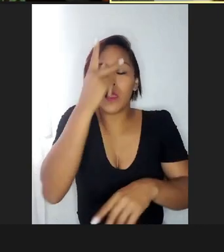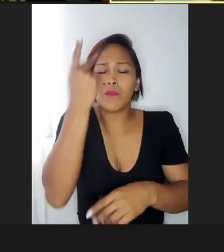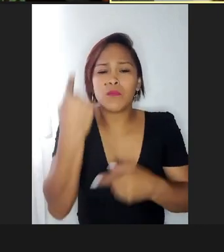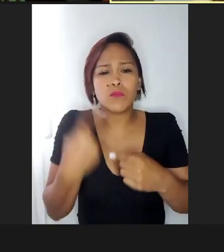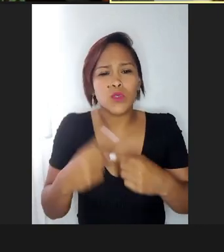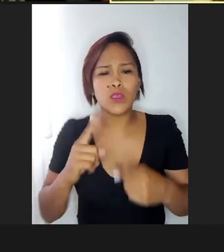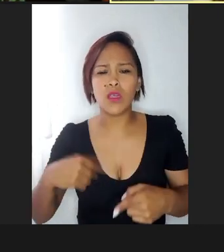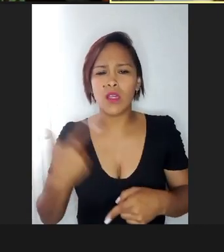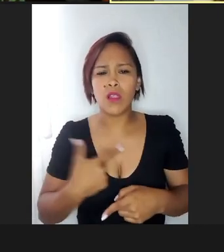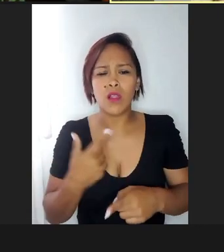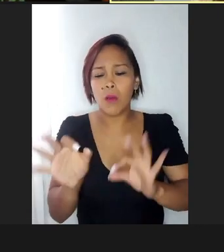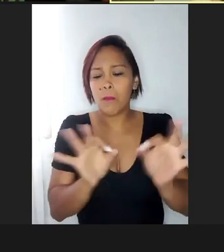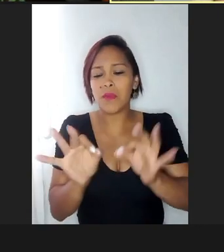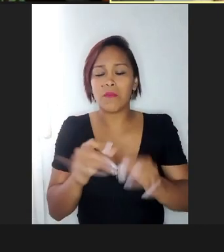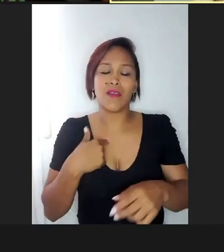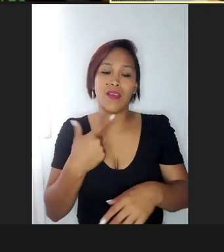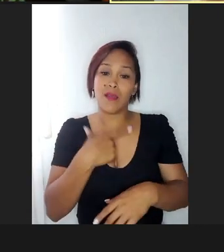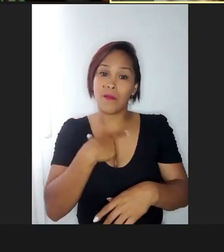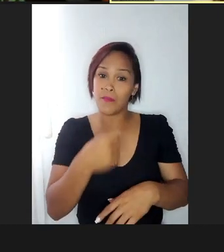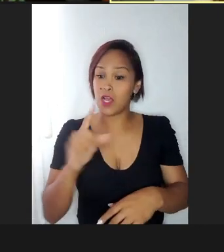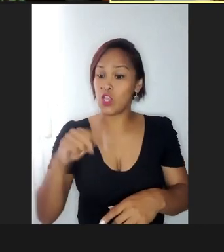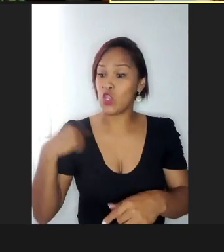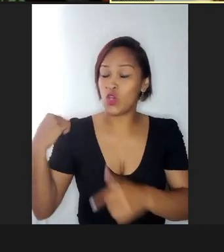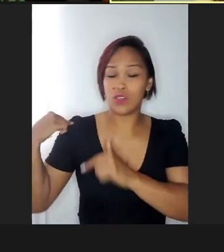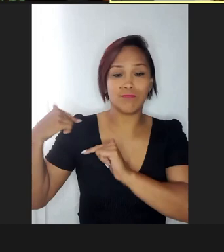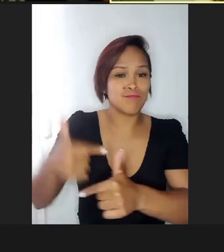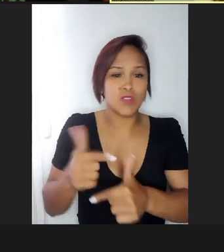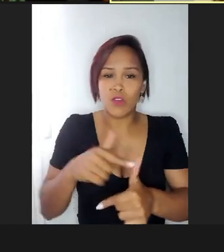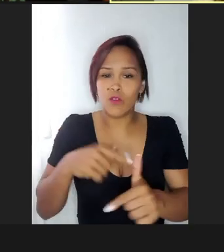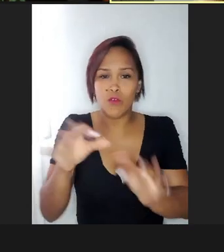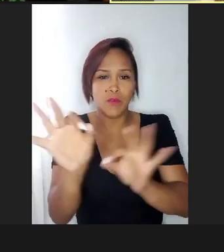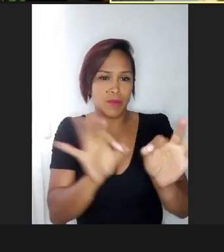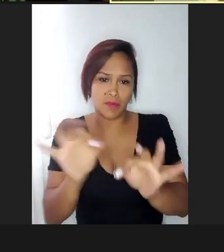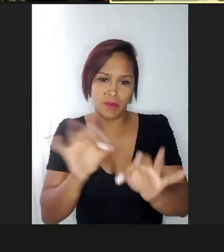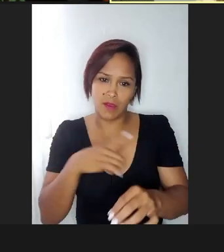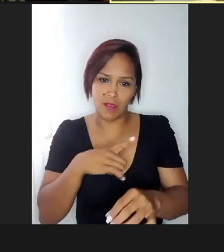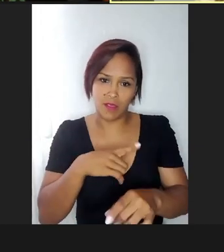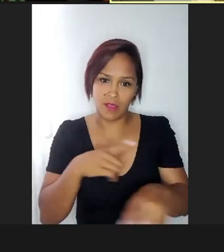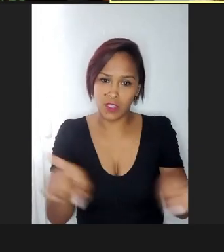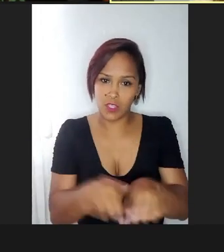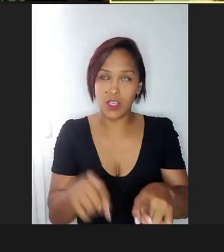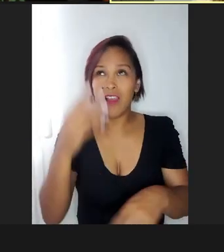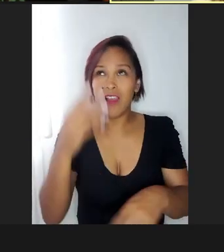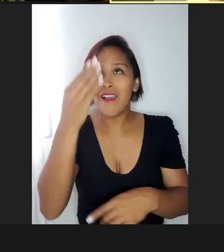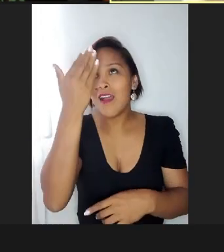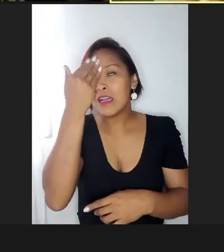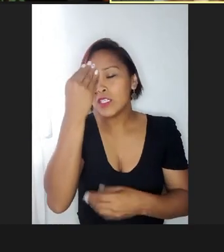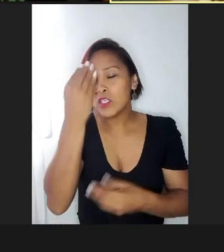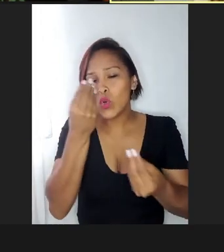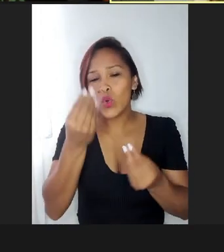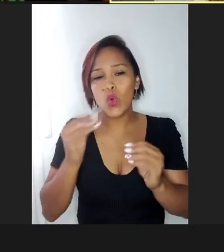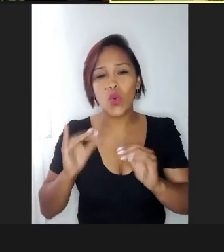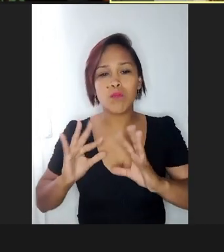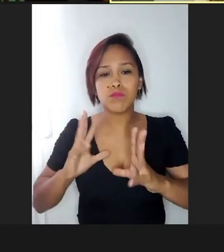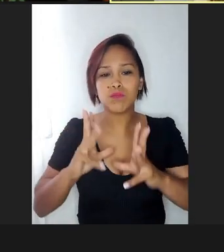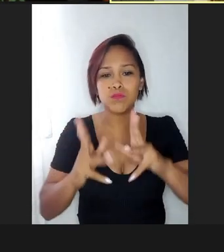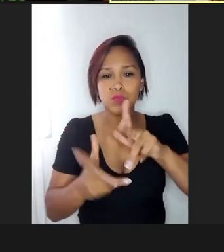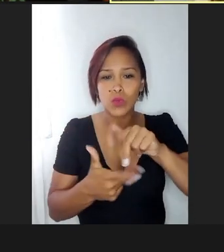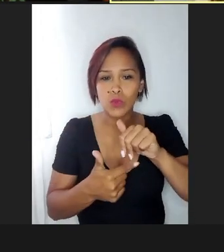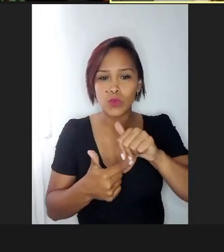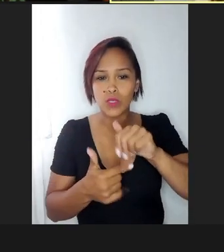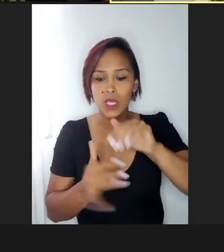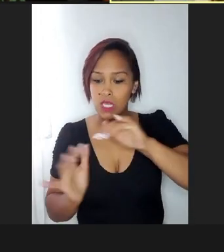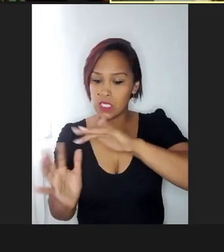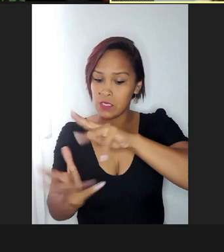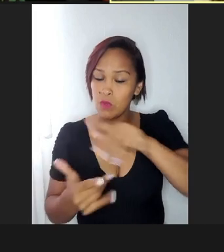fomos preparados pra isso, a nossa geração não foi preparada pra isso, a gente vivia num mundo, né, que graças a Deus, esse mundo tá melhorando